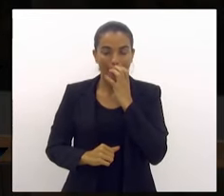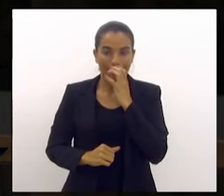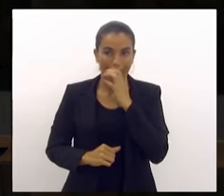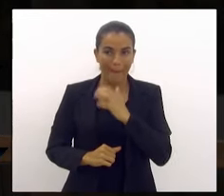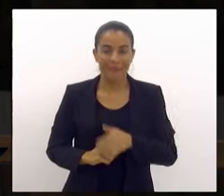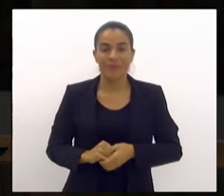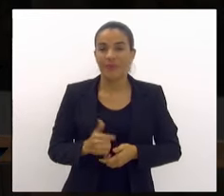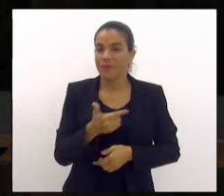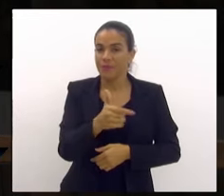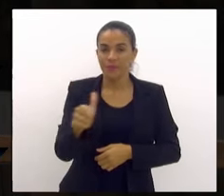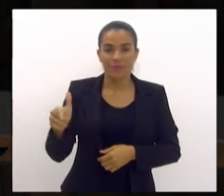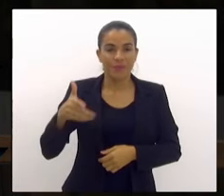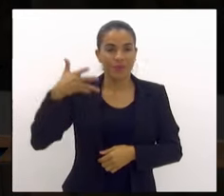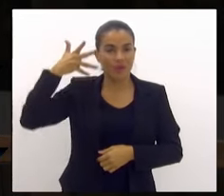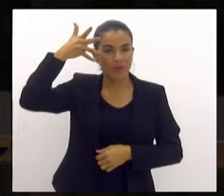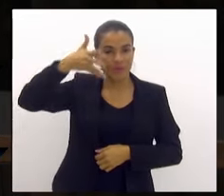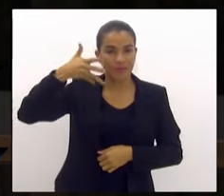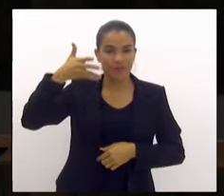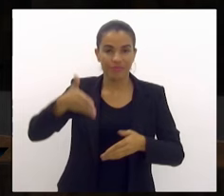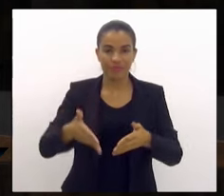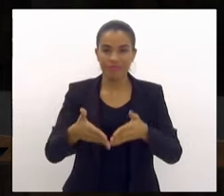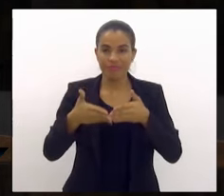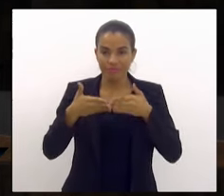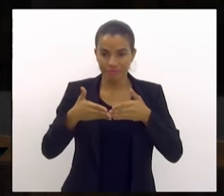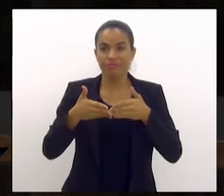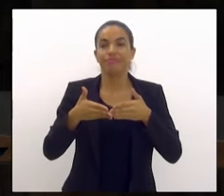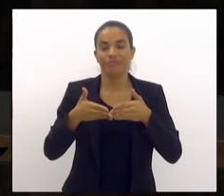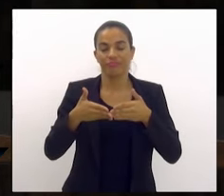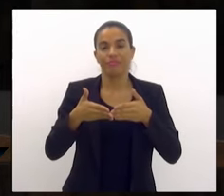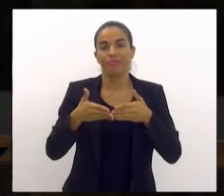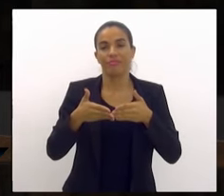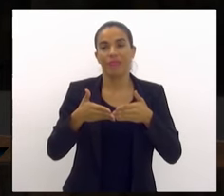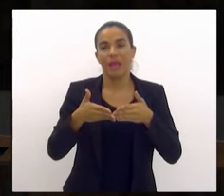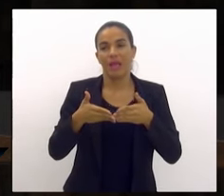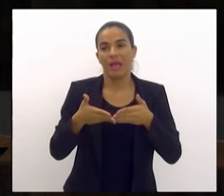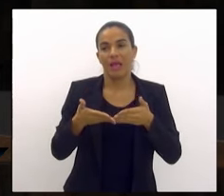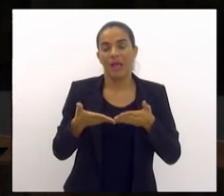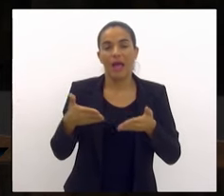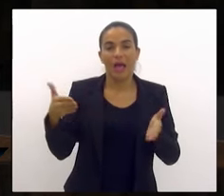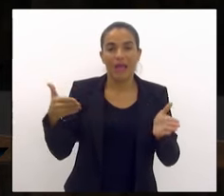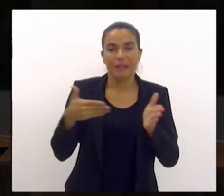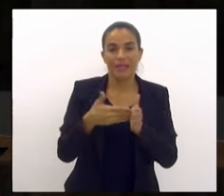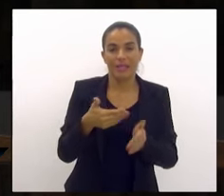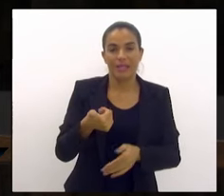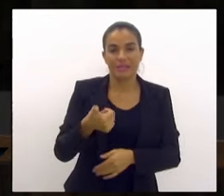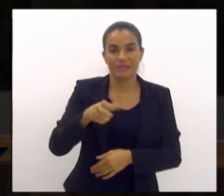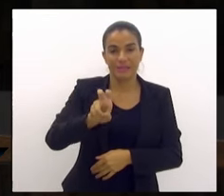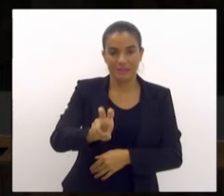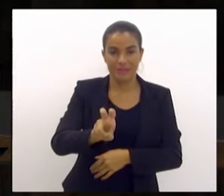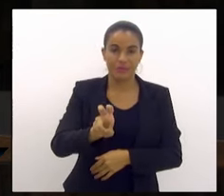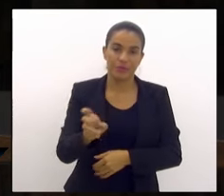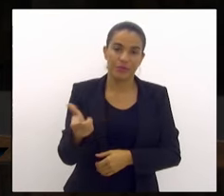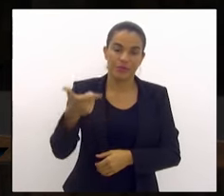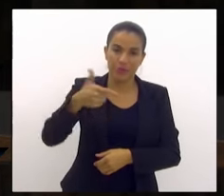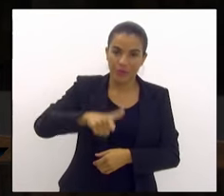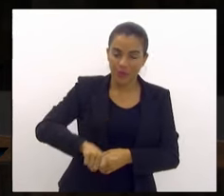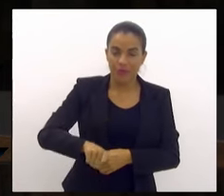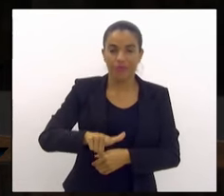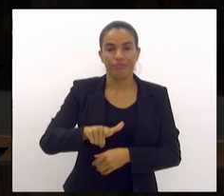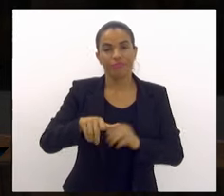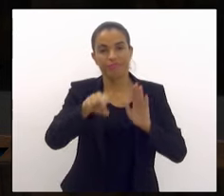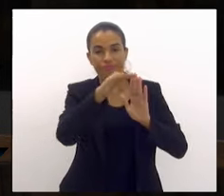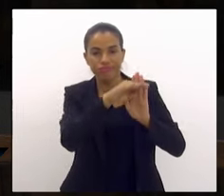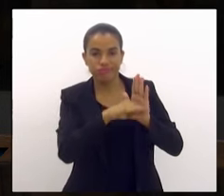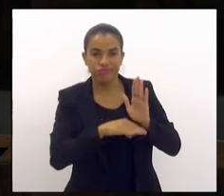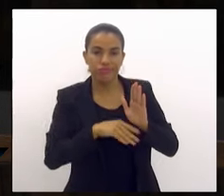não havendo mais orador escrito, a presidência suspende a sessão até as 15 horas quando retornaremos com a ordem